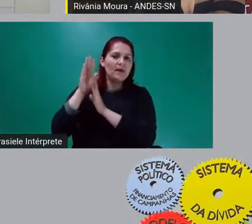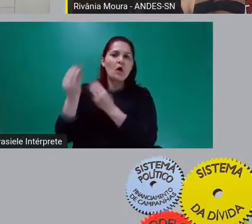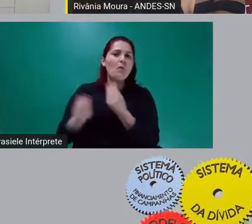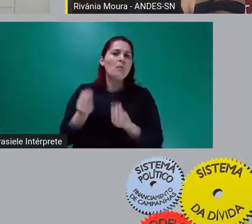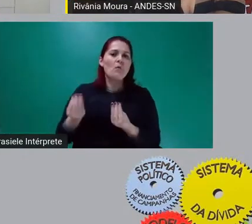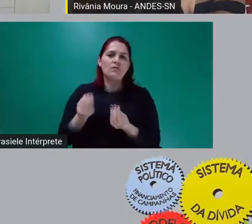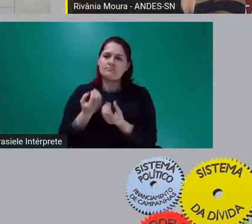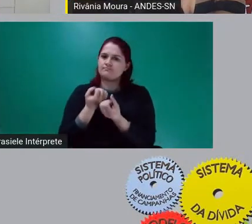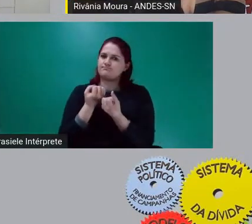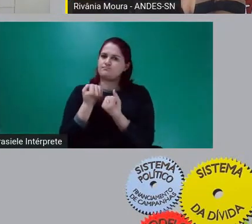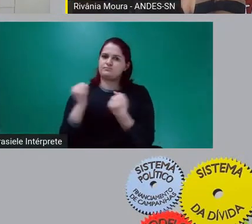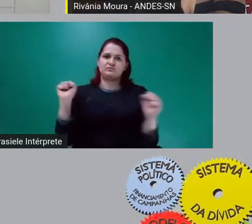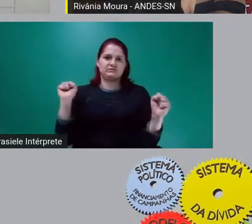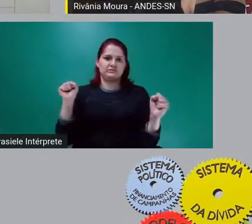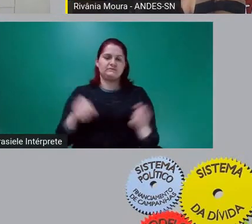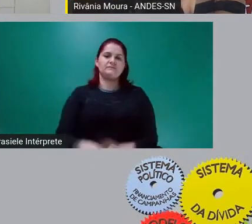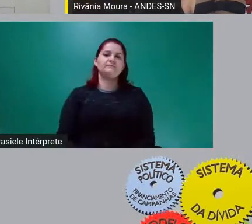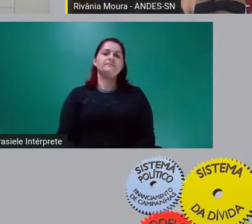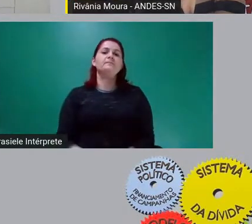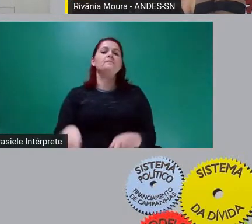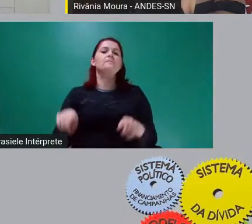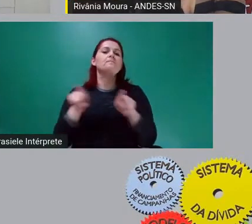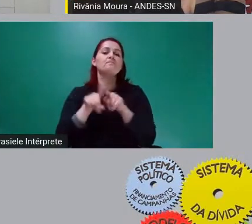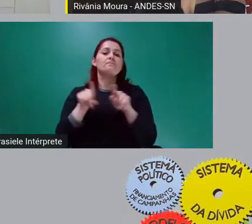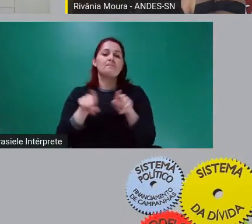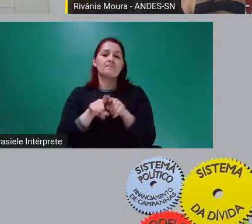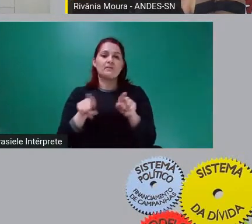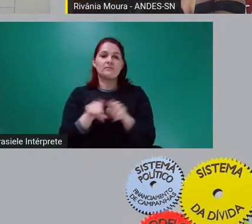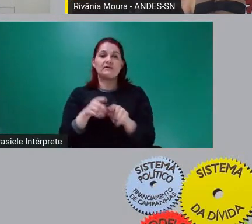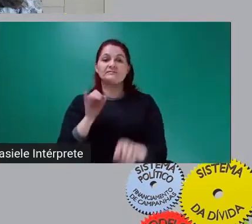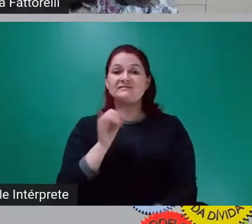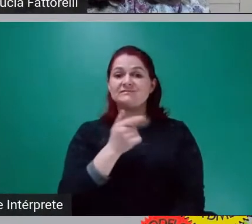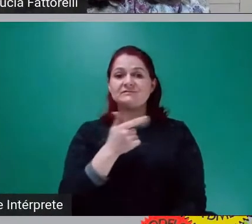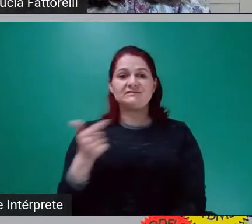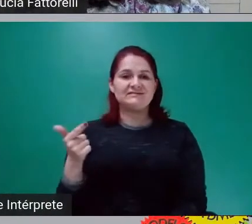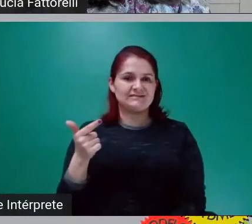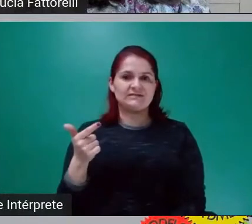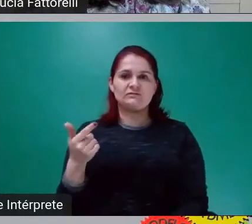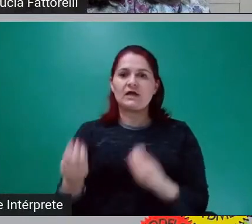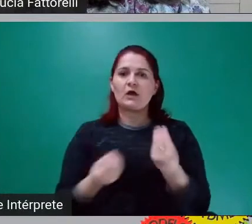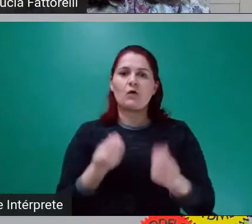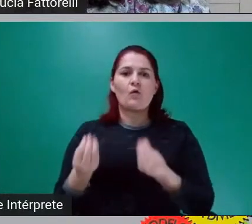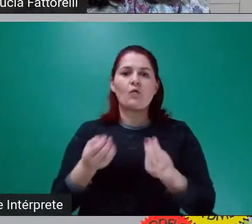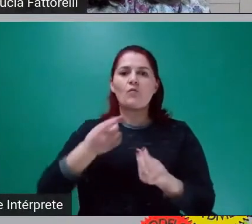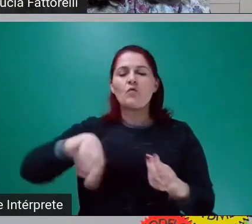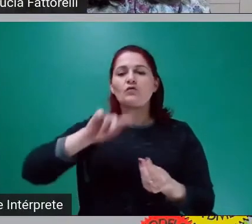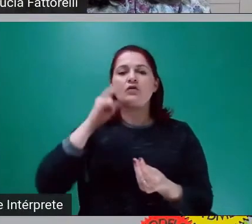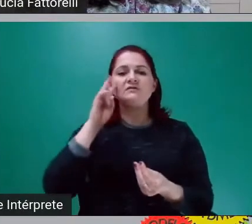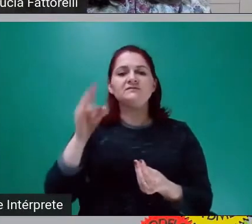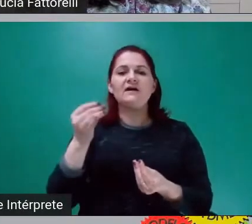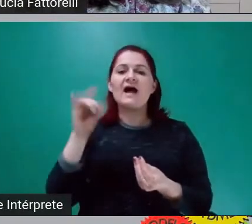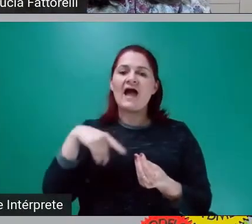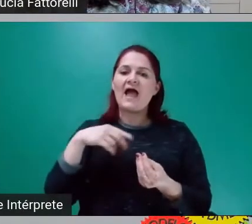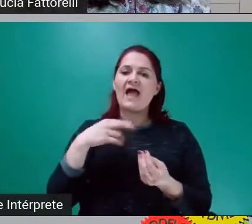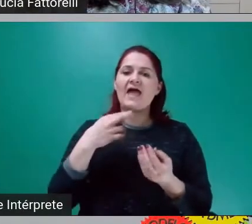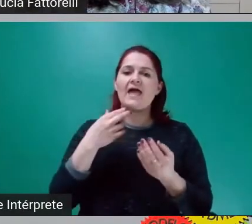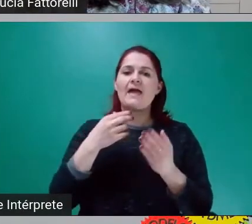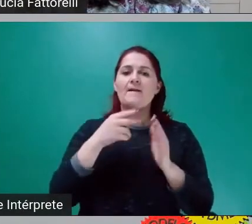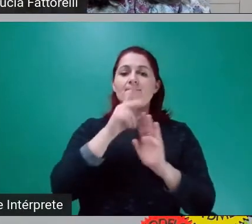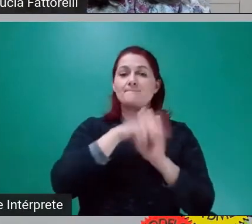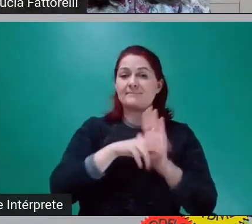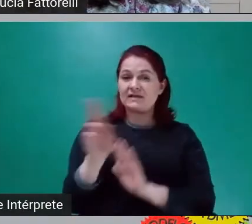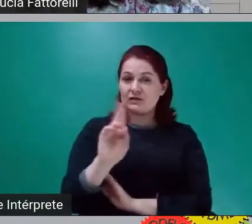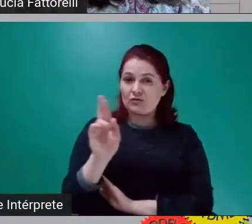colocar em xeque a institucionalidade do plano real, é impossível quebrar a